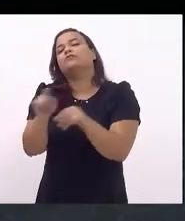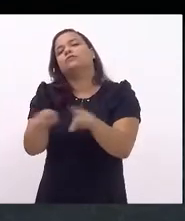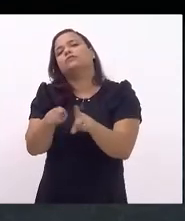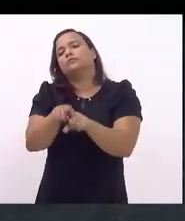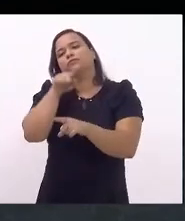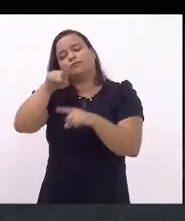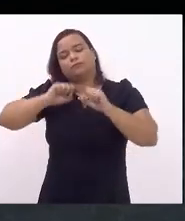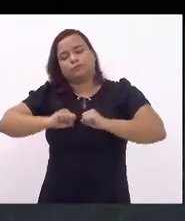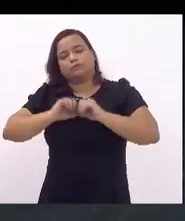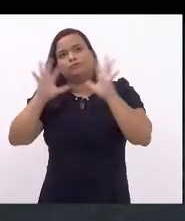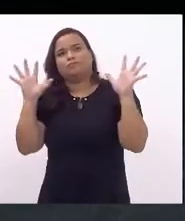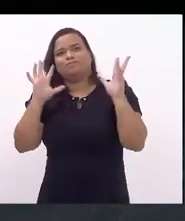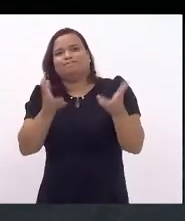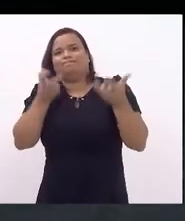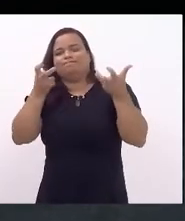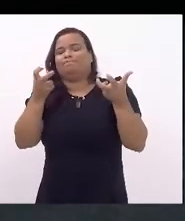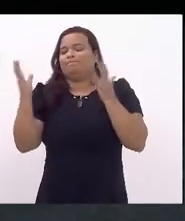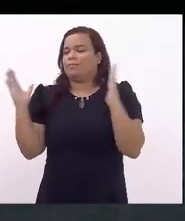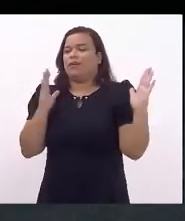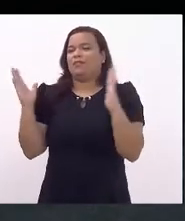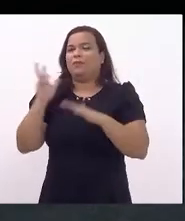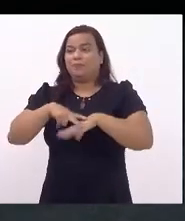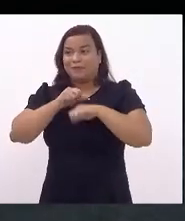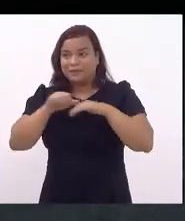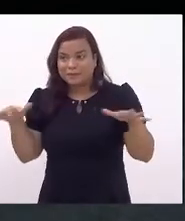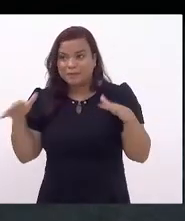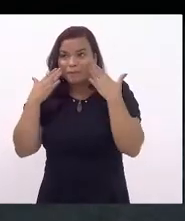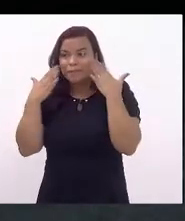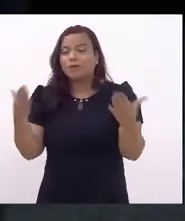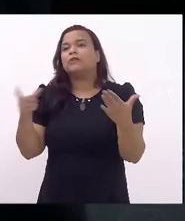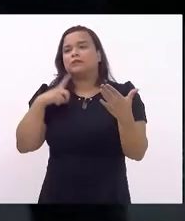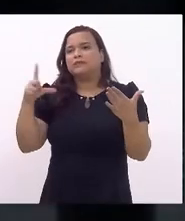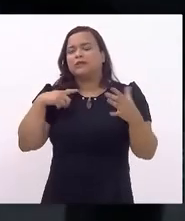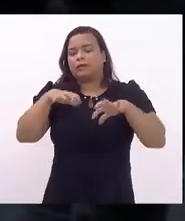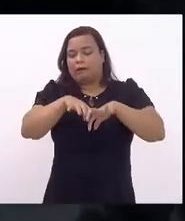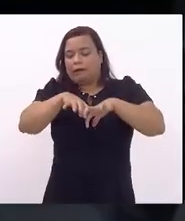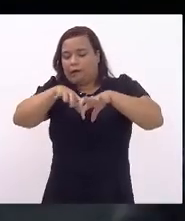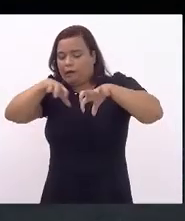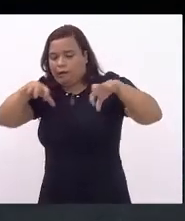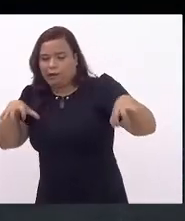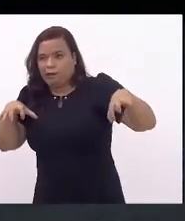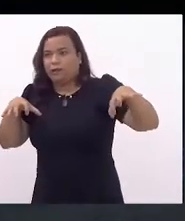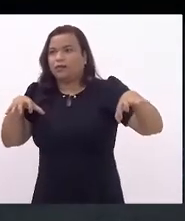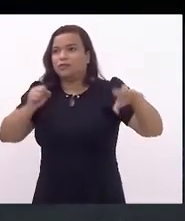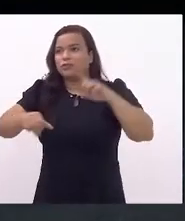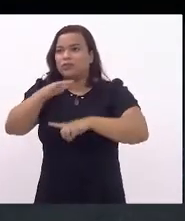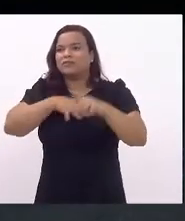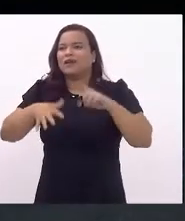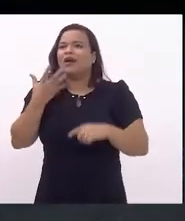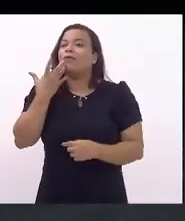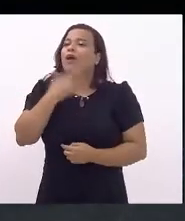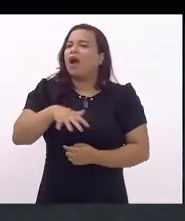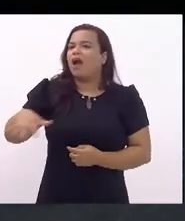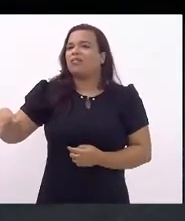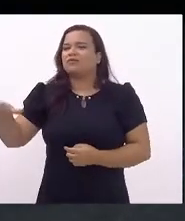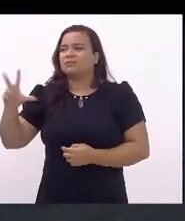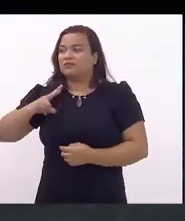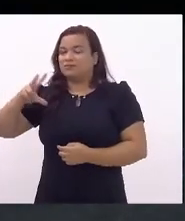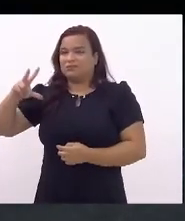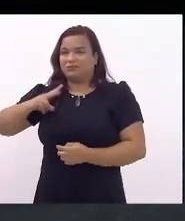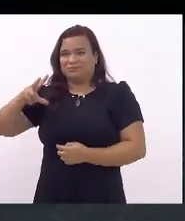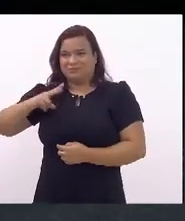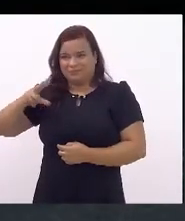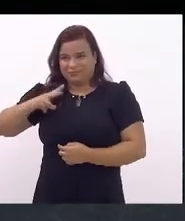claro em tempos de pandemia. o abismo social que aconteceu com as crianças da rede privada